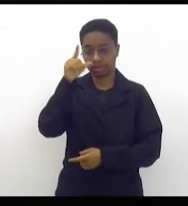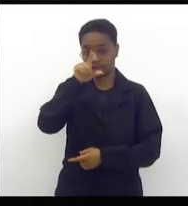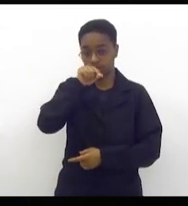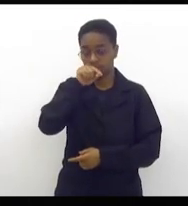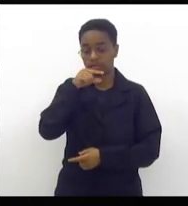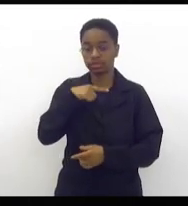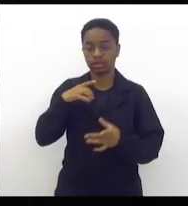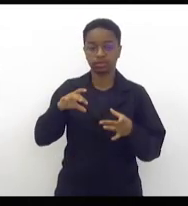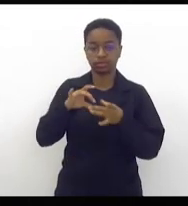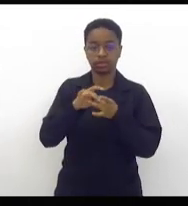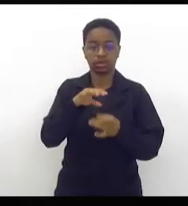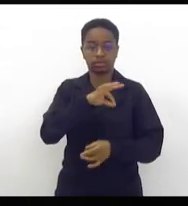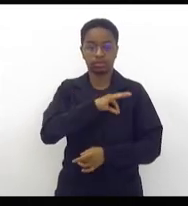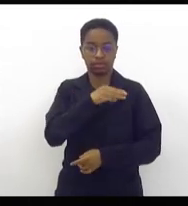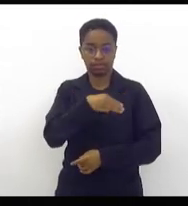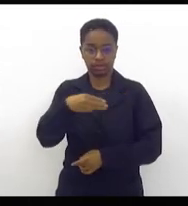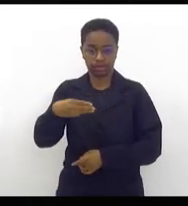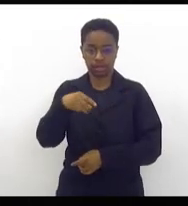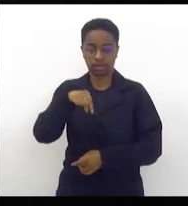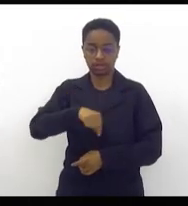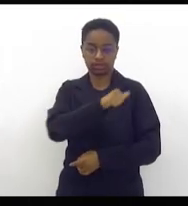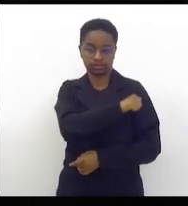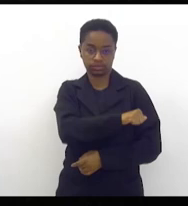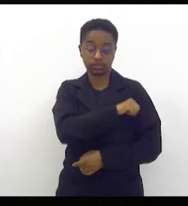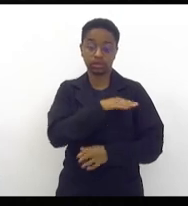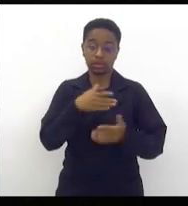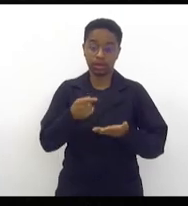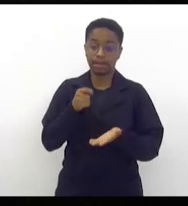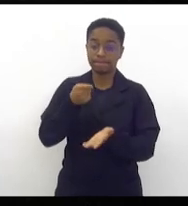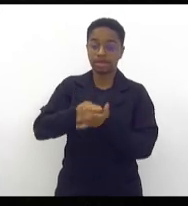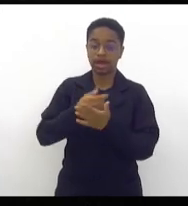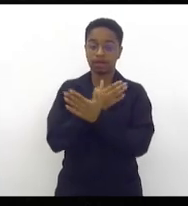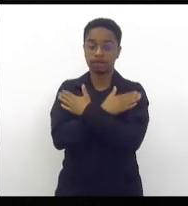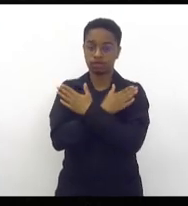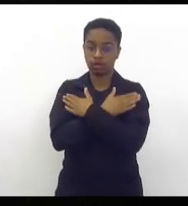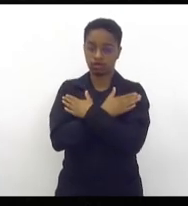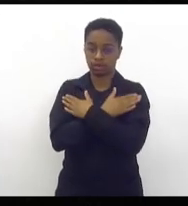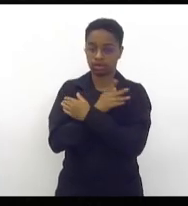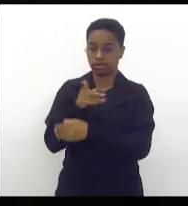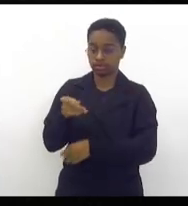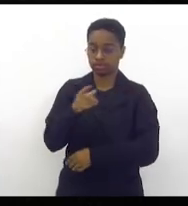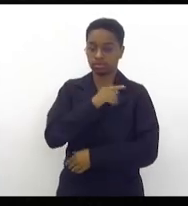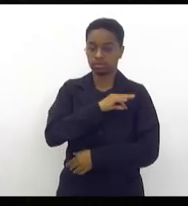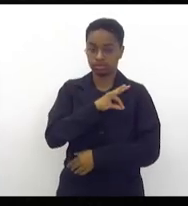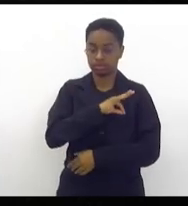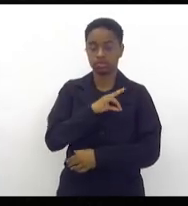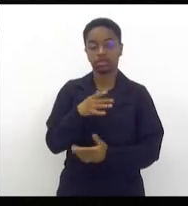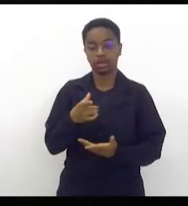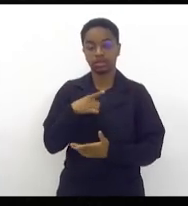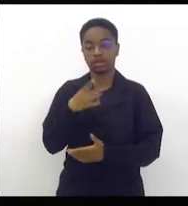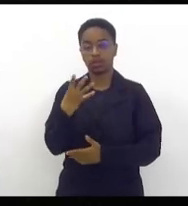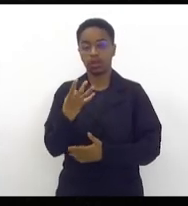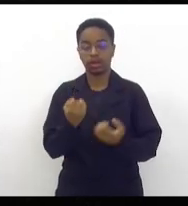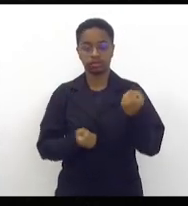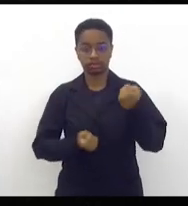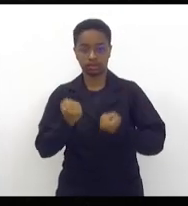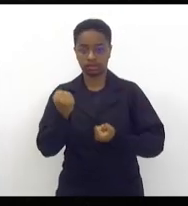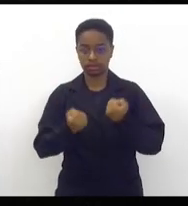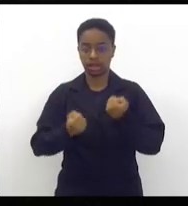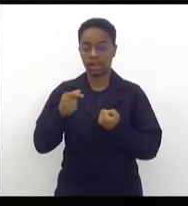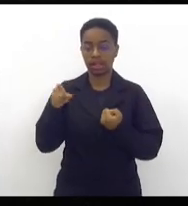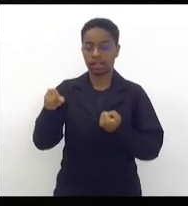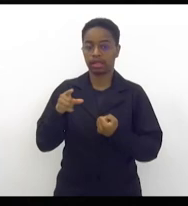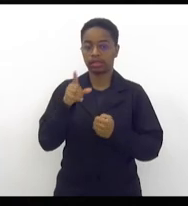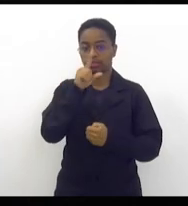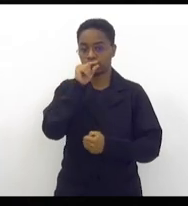com a Polícia Militar do Estado do Rio de Janeiro e ela paga folga do policial. E a gente colocamos quatro viaturas no município de Unilópolis fazendo esse